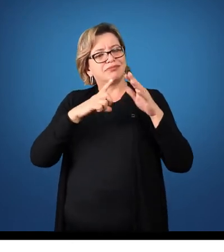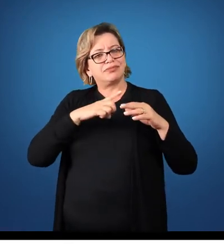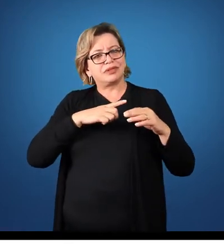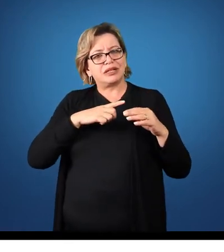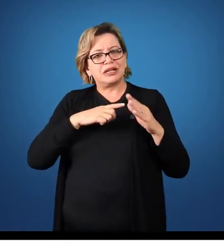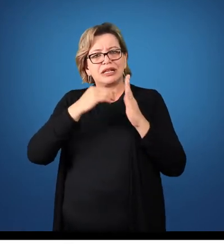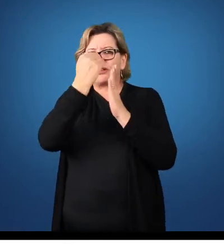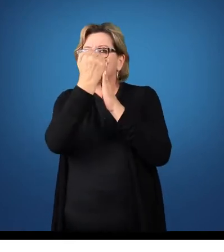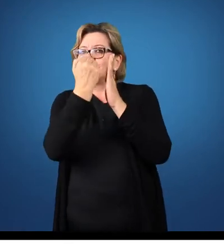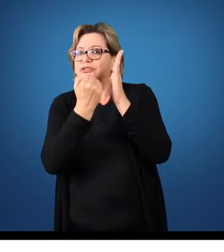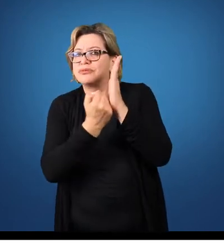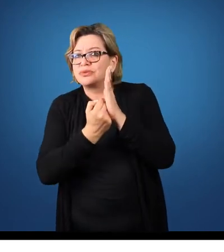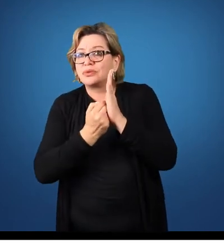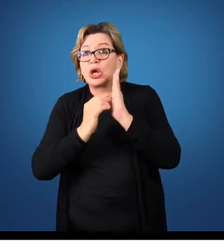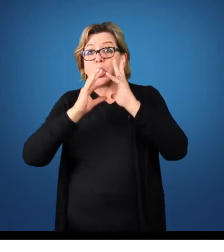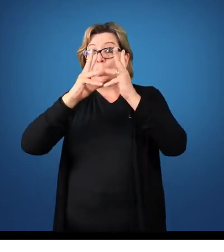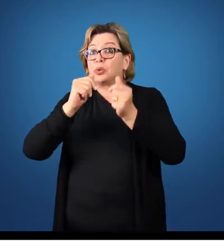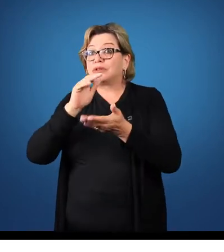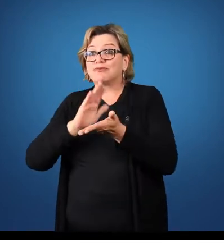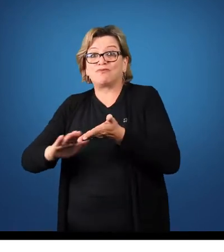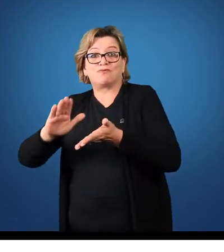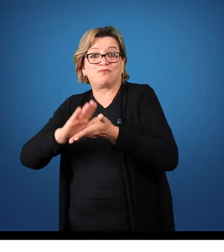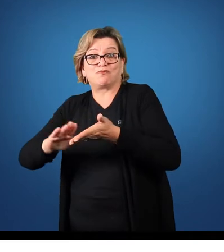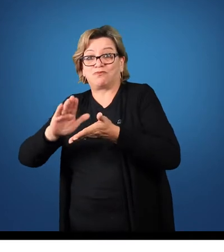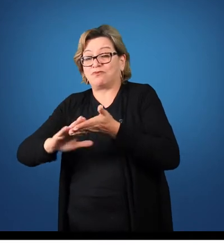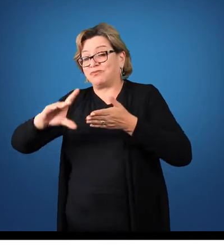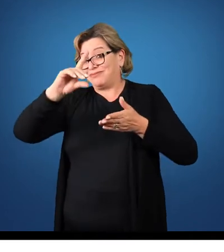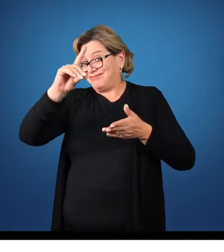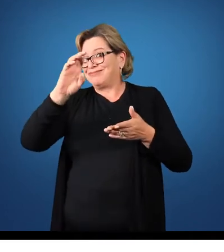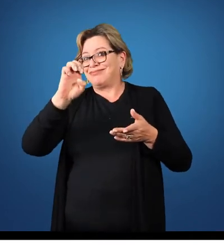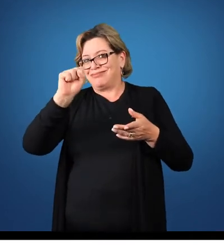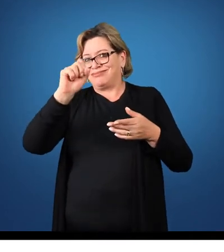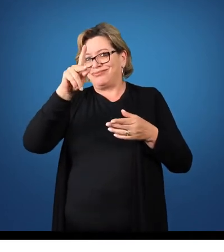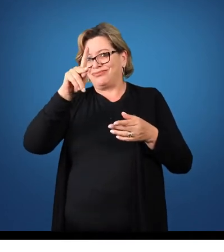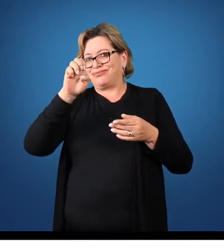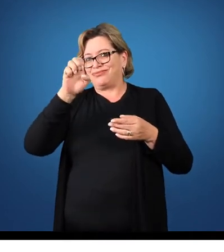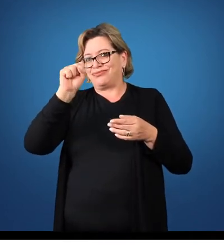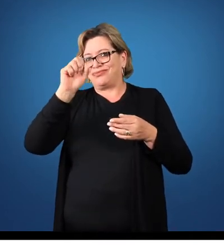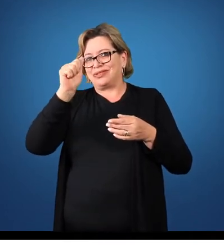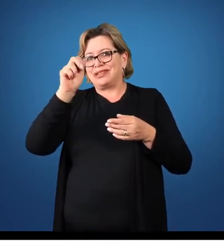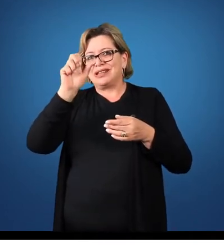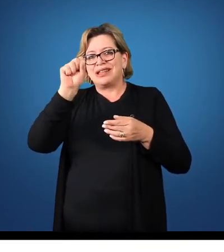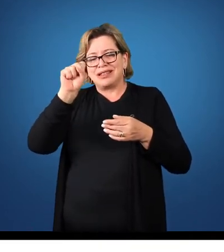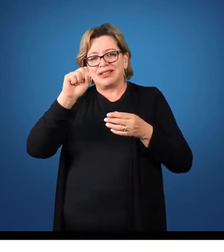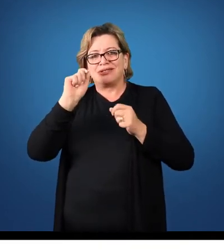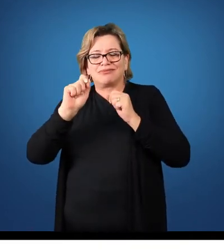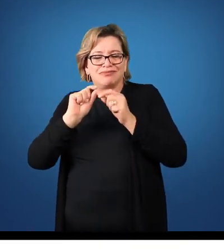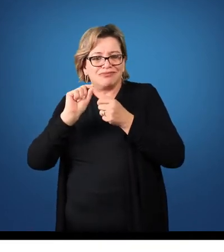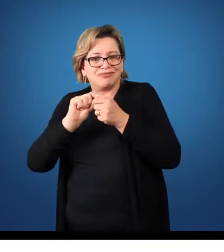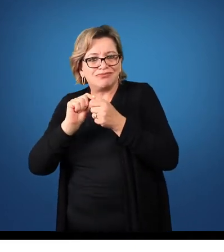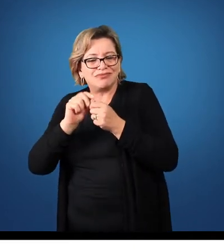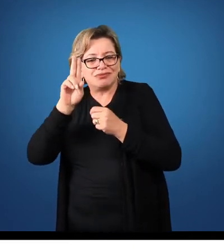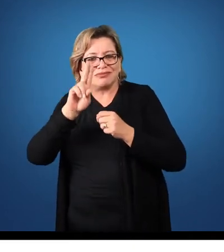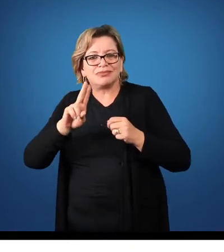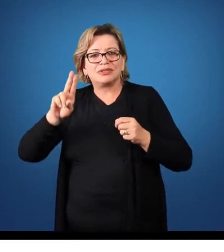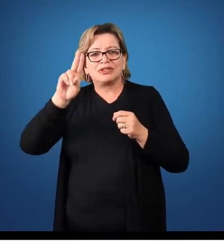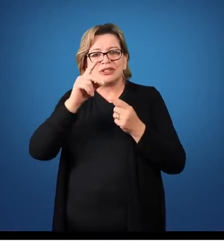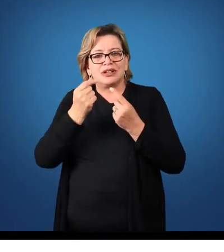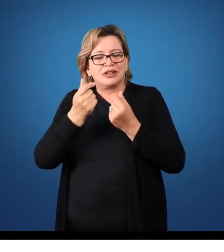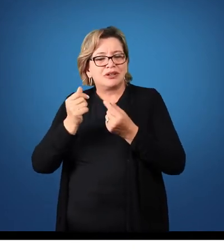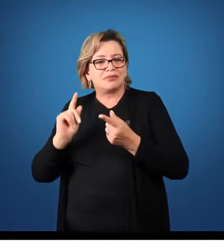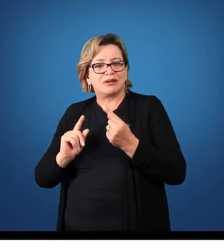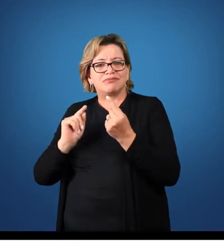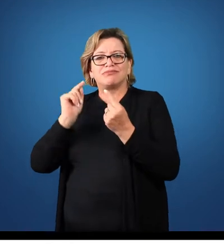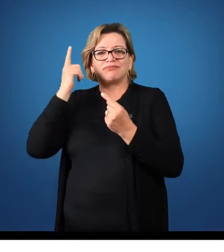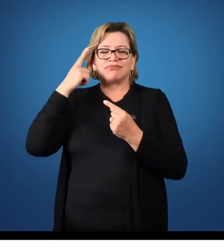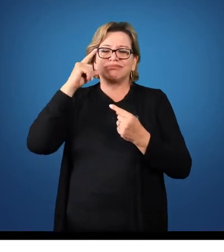diminuindo de todos os custos e despesas que ela sacrificou para alcançar